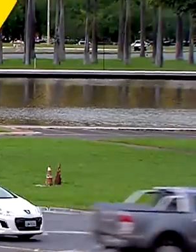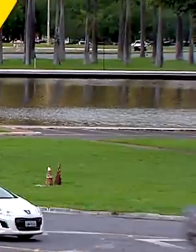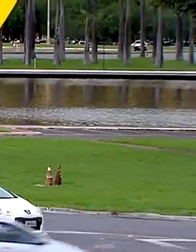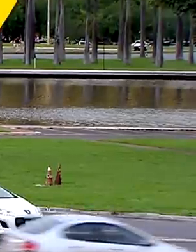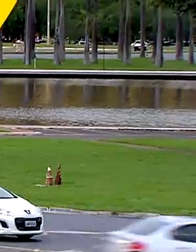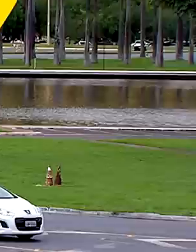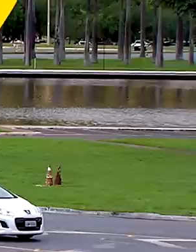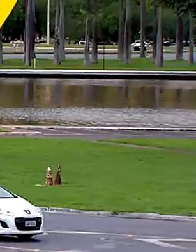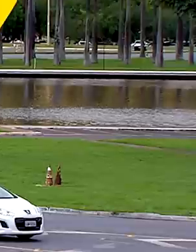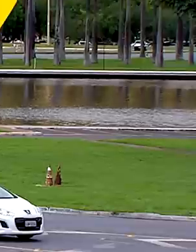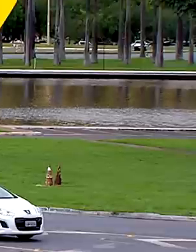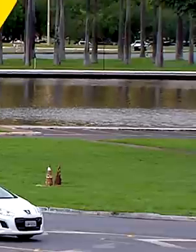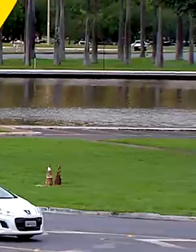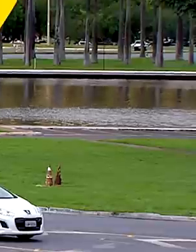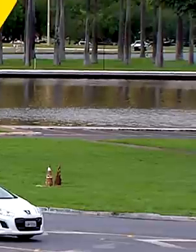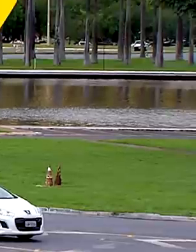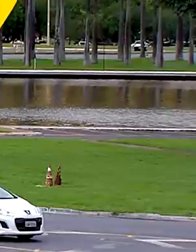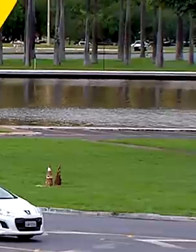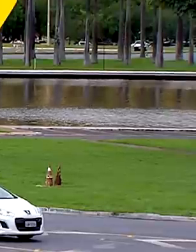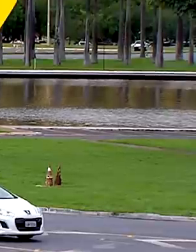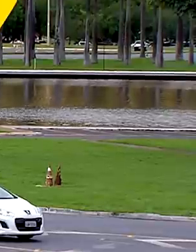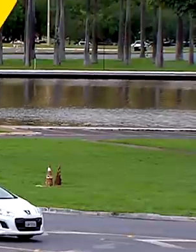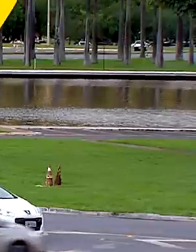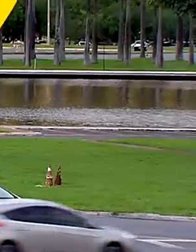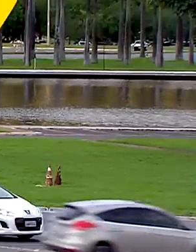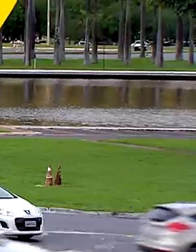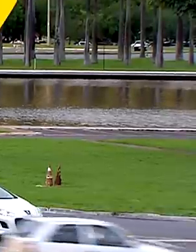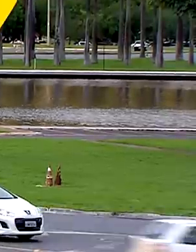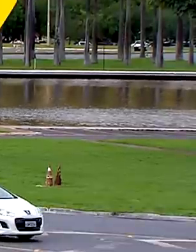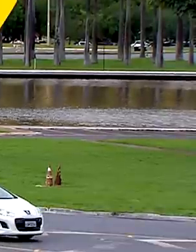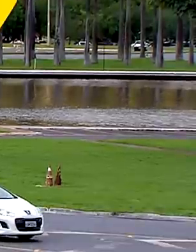Legenda Legenda Zanotto